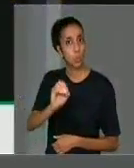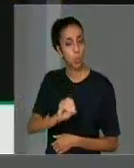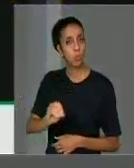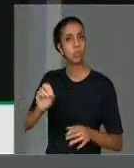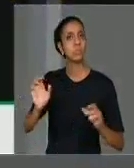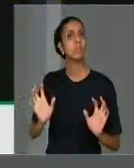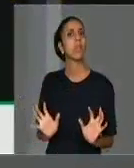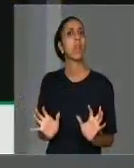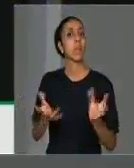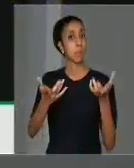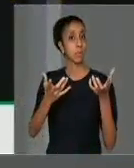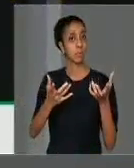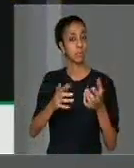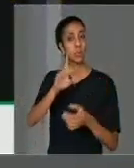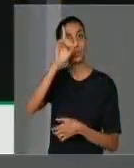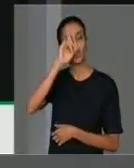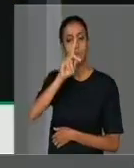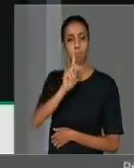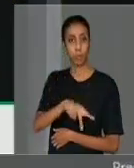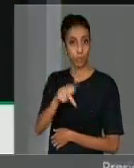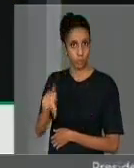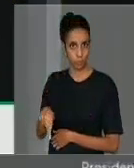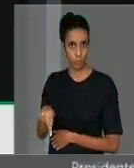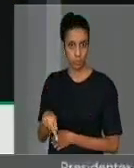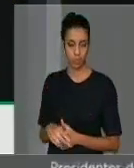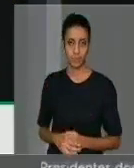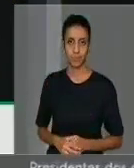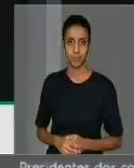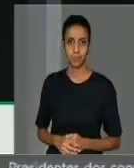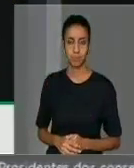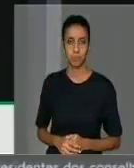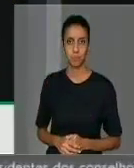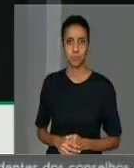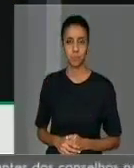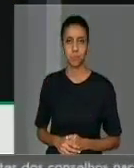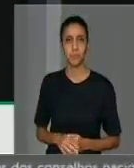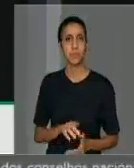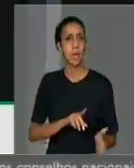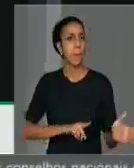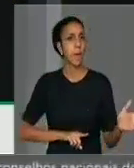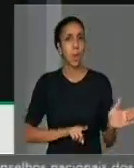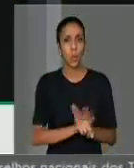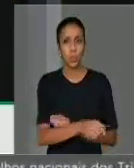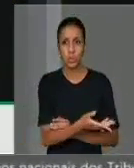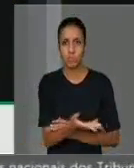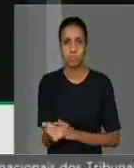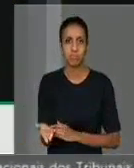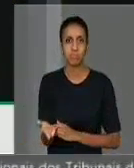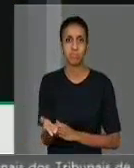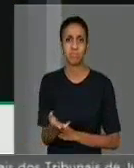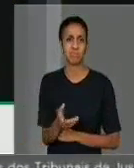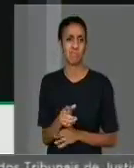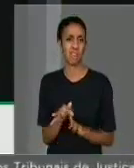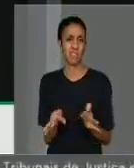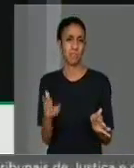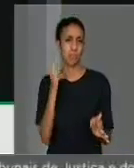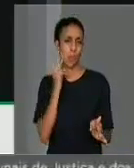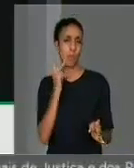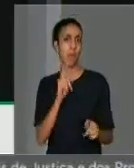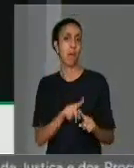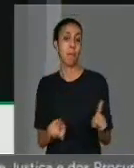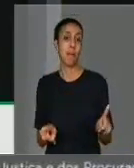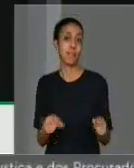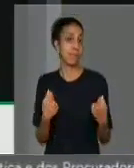celebramos o dia do professor. A pergunta que vou fazer aqui é clichê, mas não tem